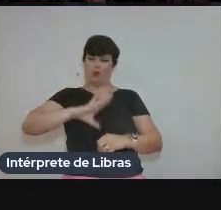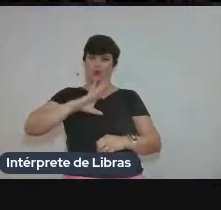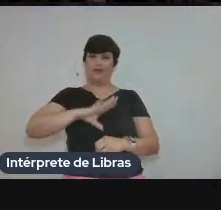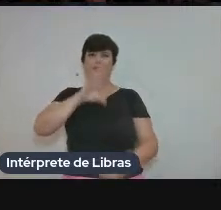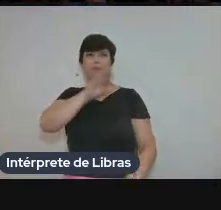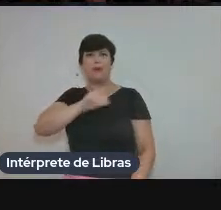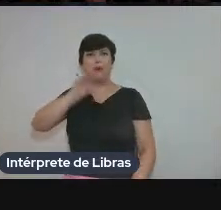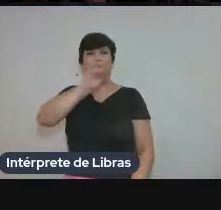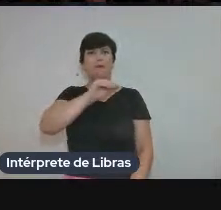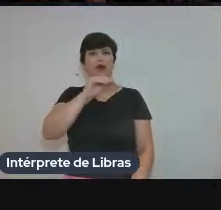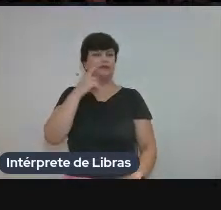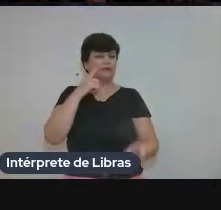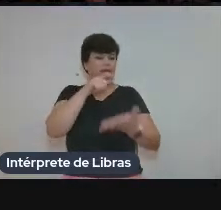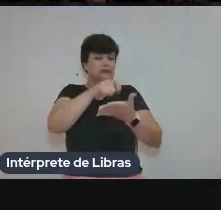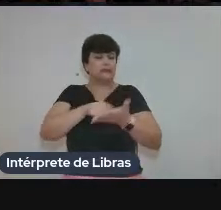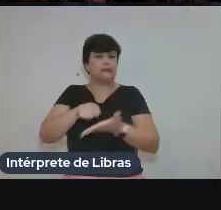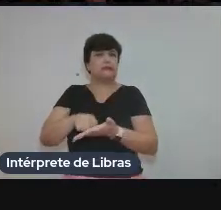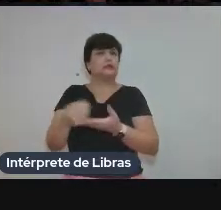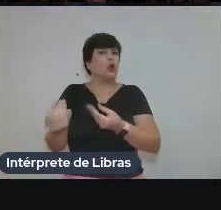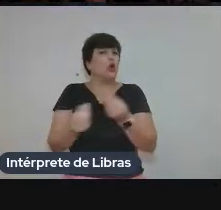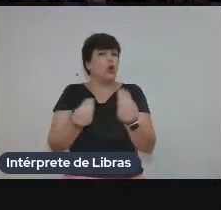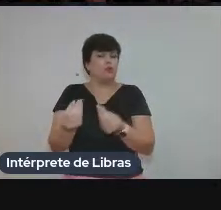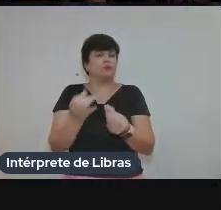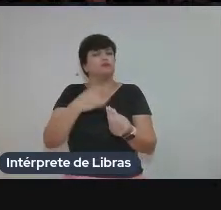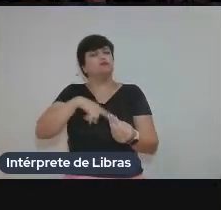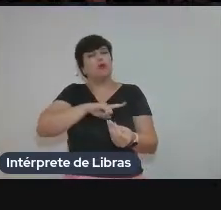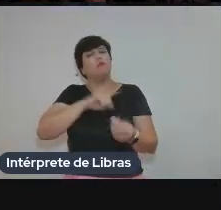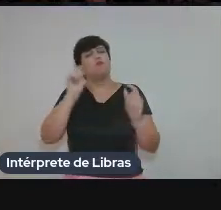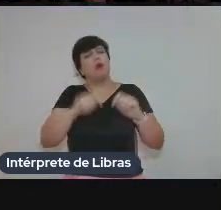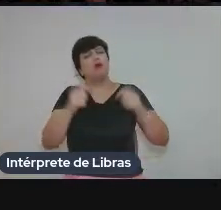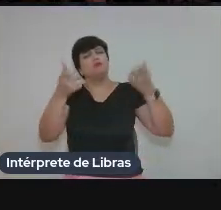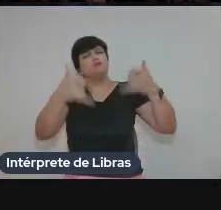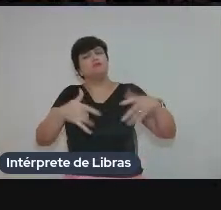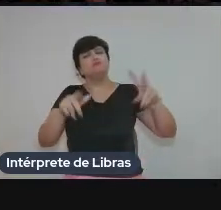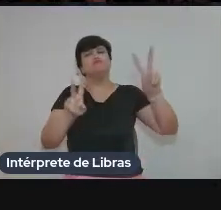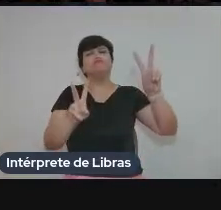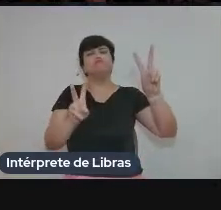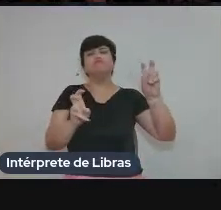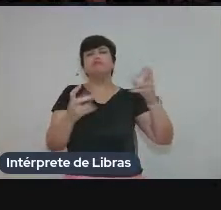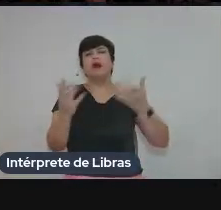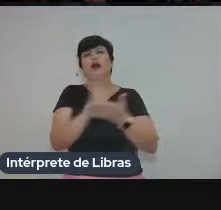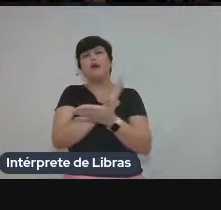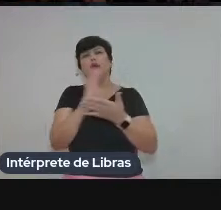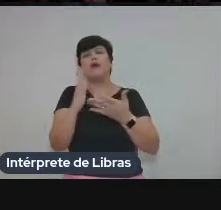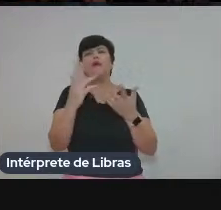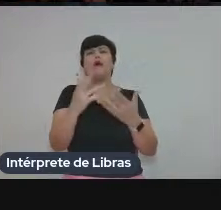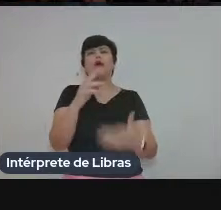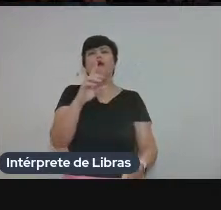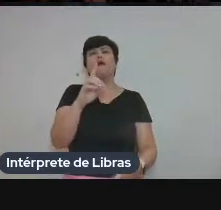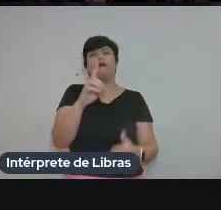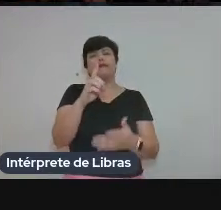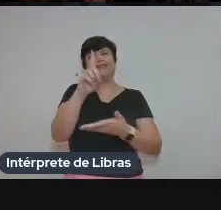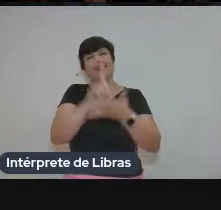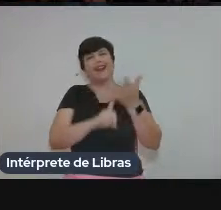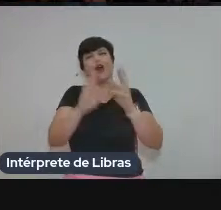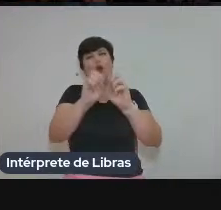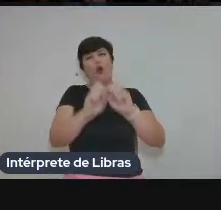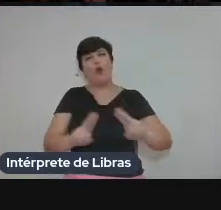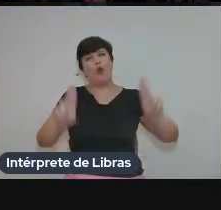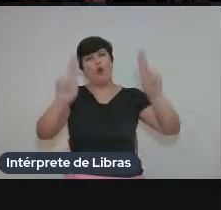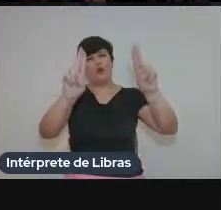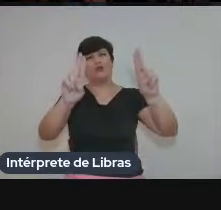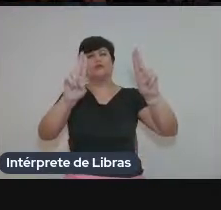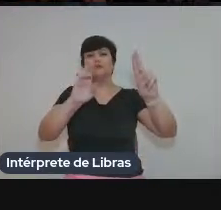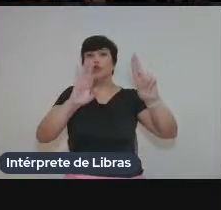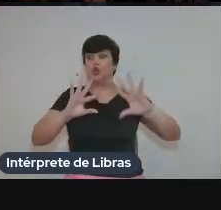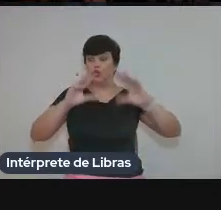No caso, o português aqui no Brasil. Então, a gente pode citar alguns instrumentos, como, por exemplo, a Declaração Universal dos Direitos Humanos, que fala que todas as